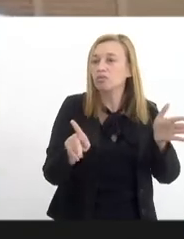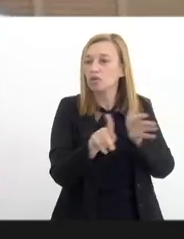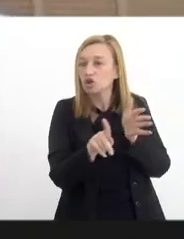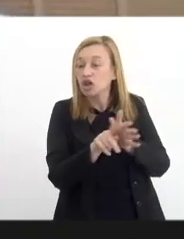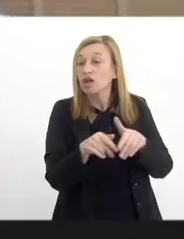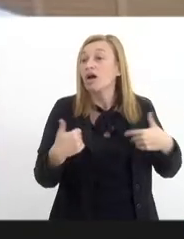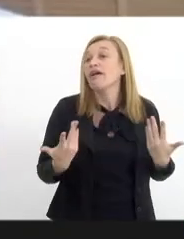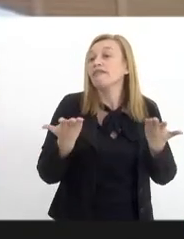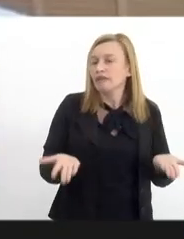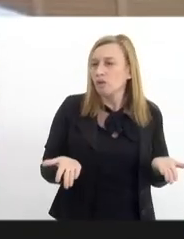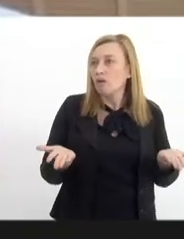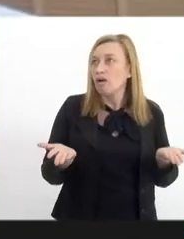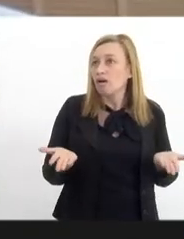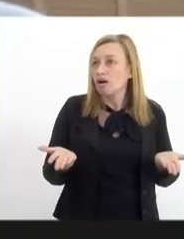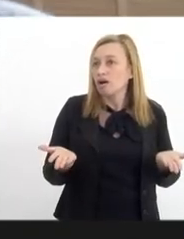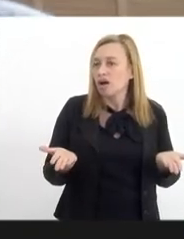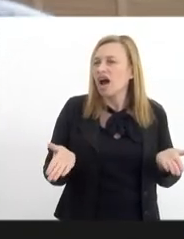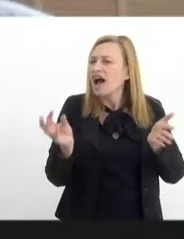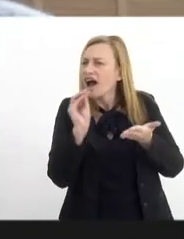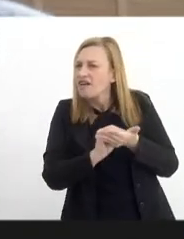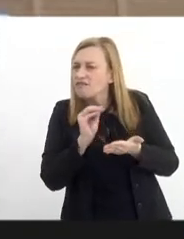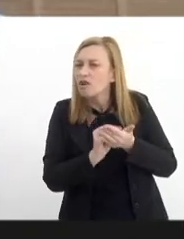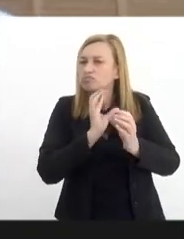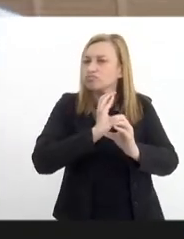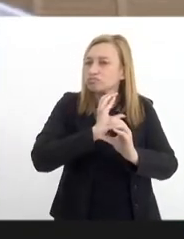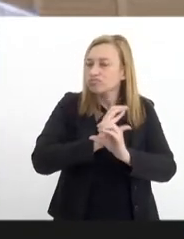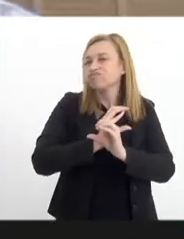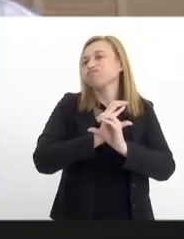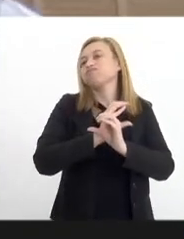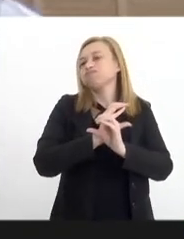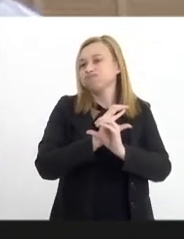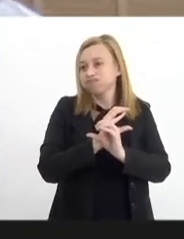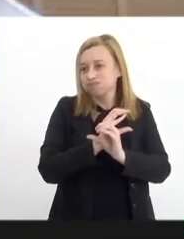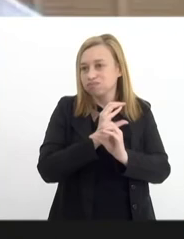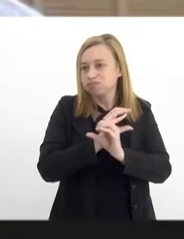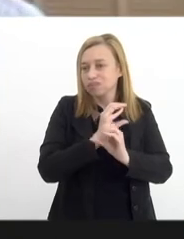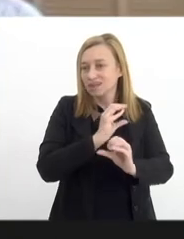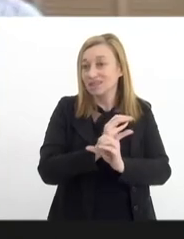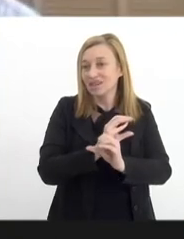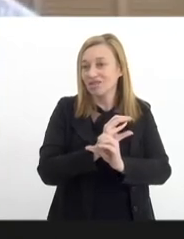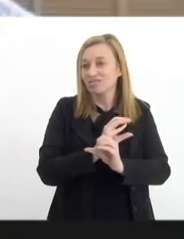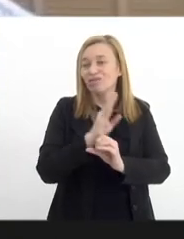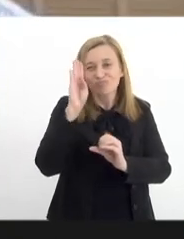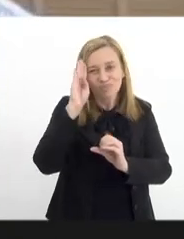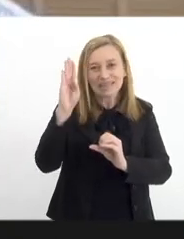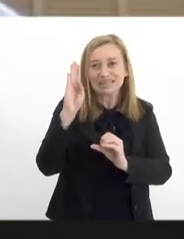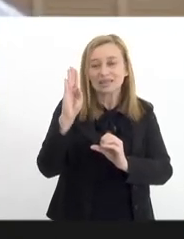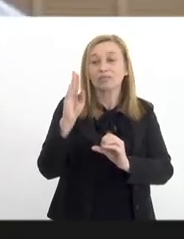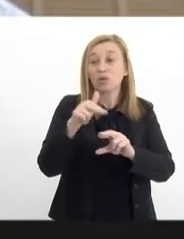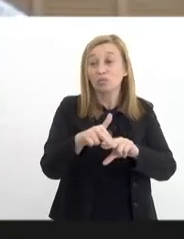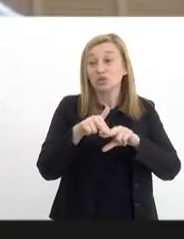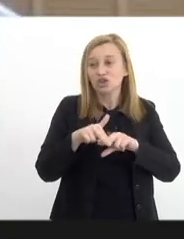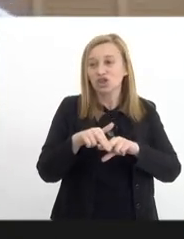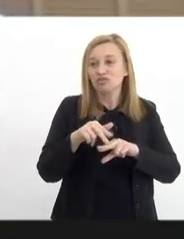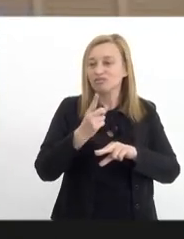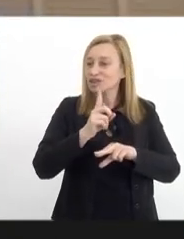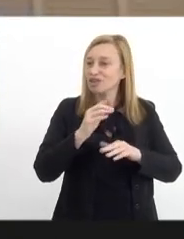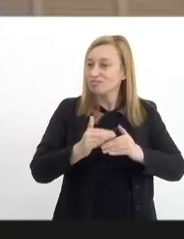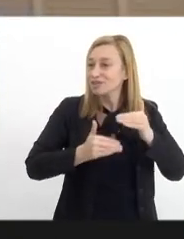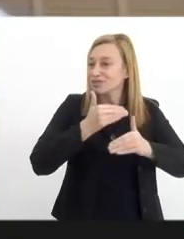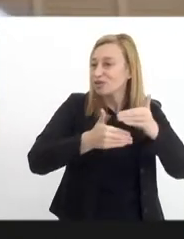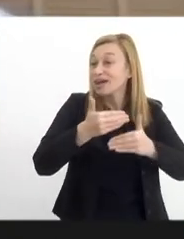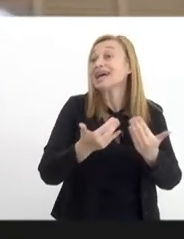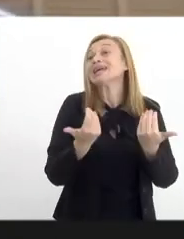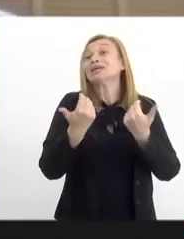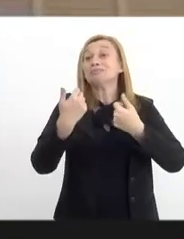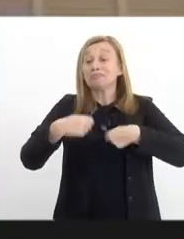então, a falta de comunicação talvez seja o principal fator, e a gente precisa